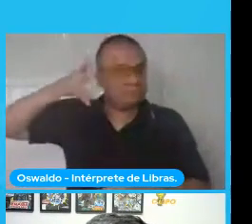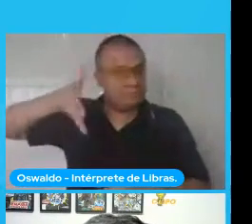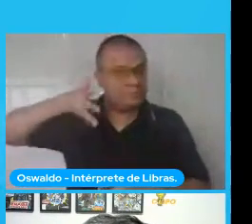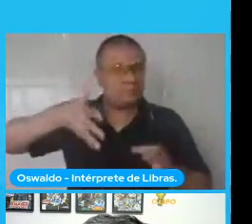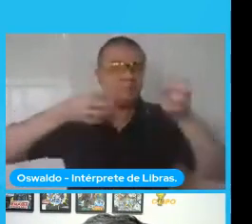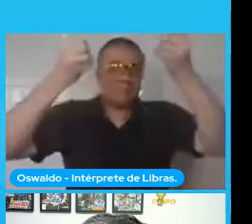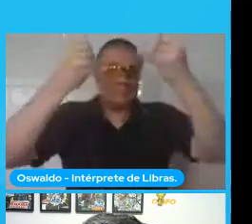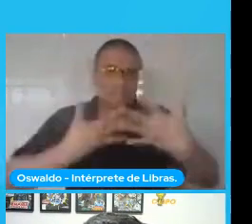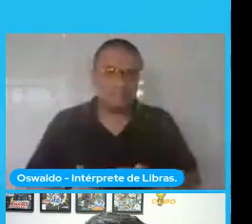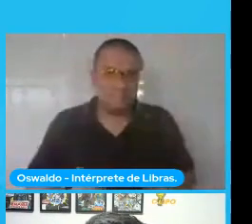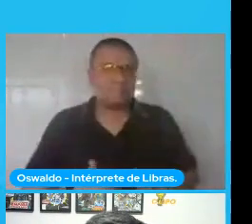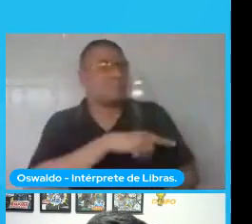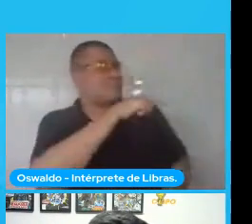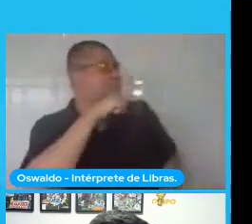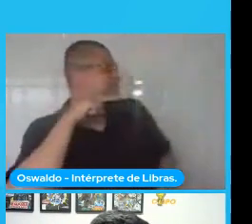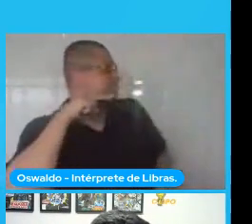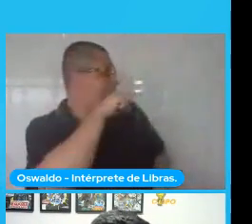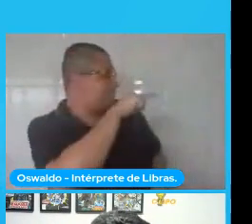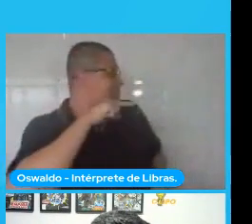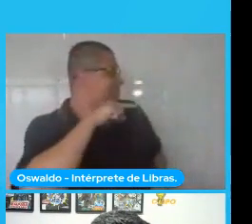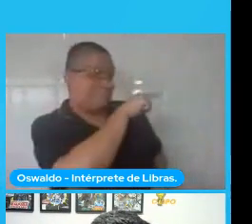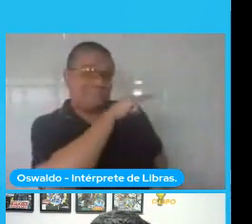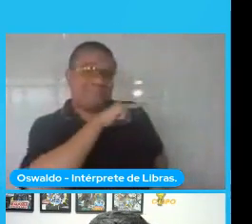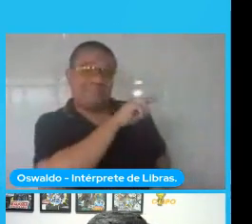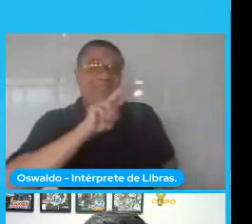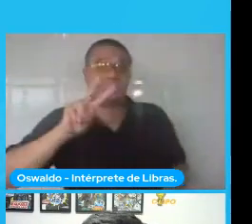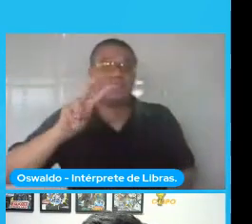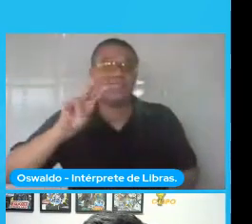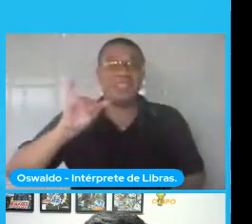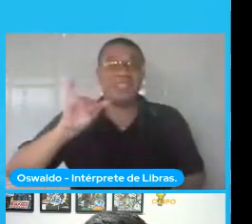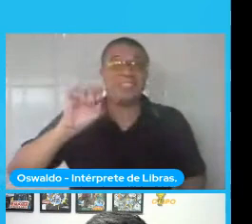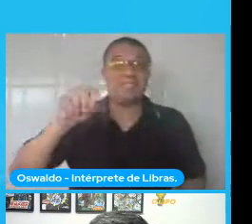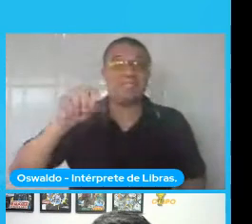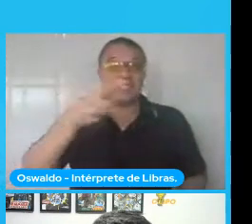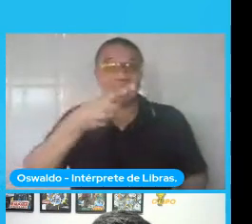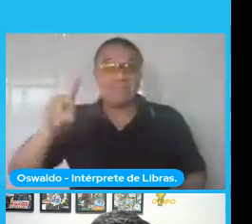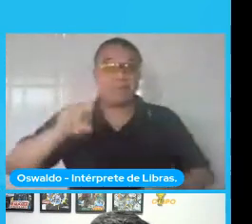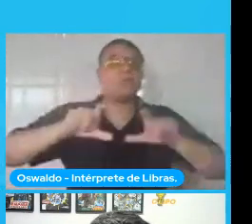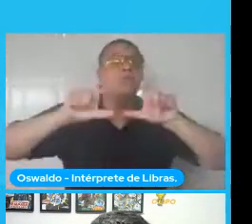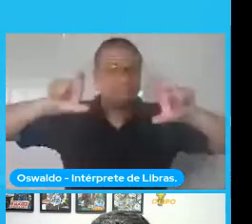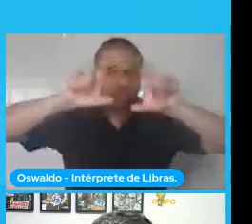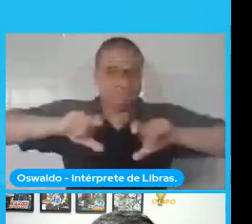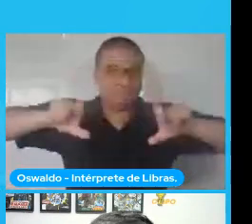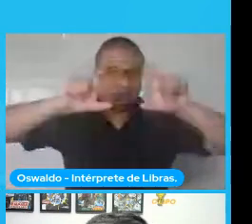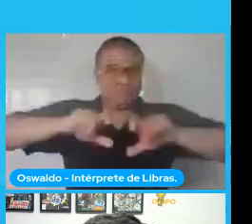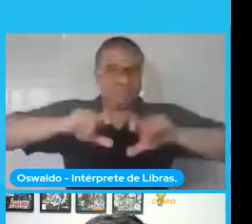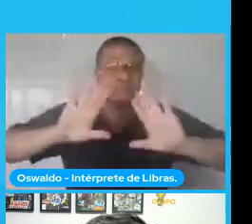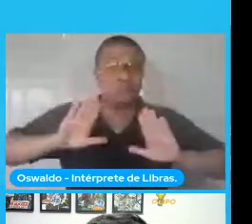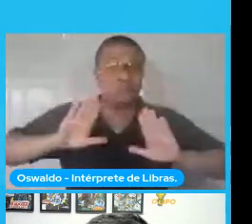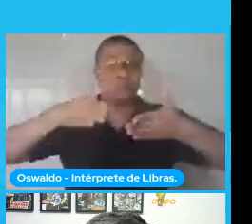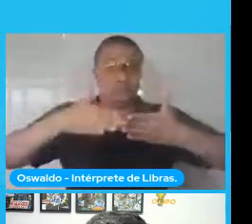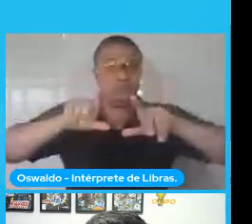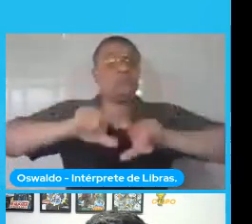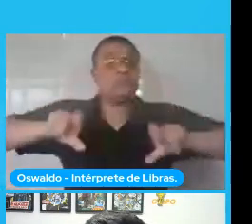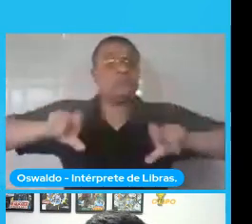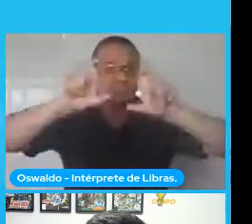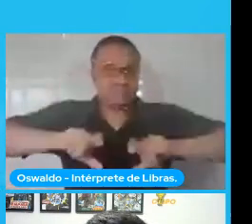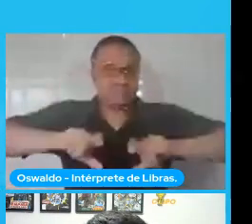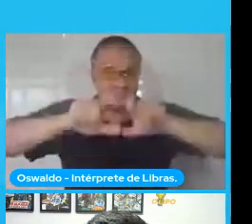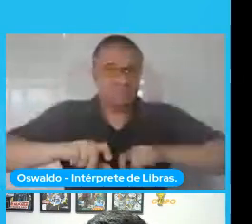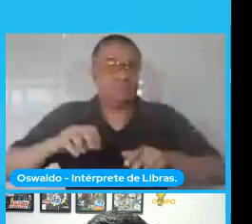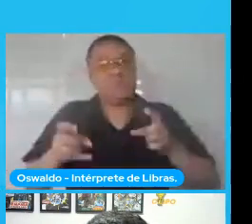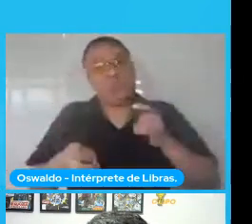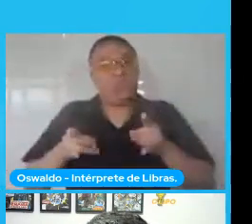computacional. Então, na literatura aí tem vários termos, visão artificial, visão de máquina, visão robótica, visão de computador, entre outros tantos